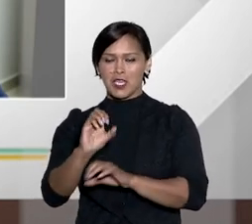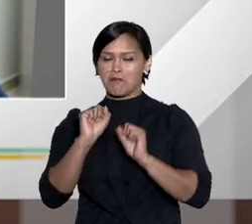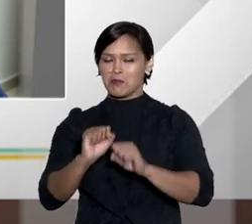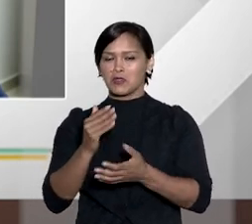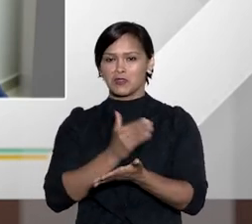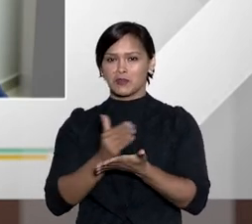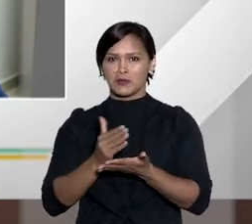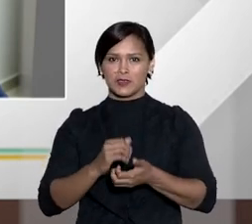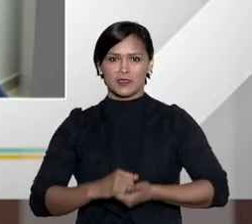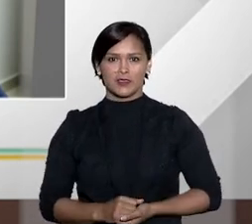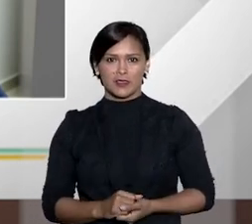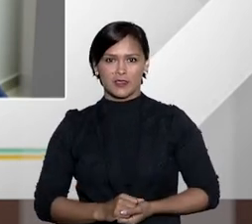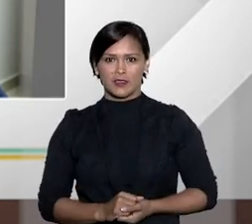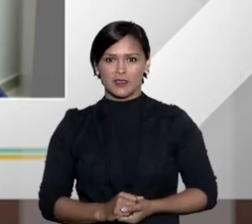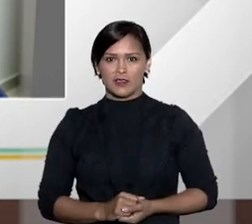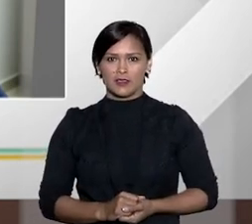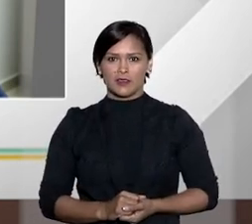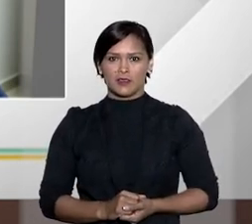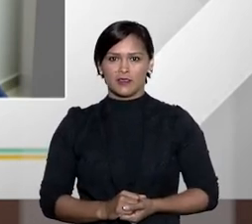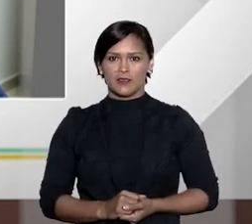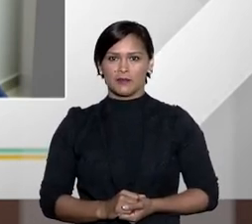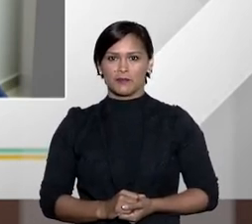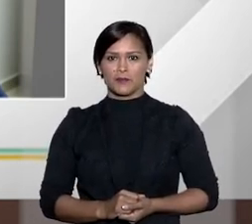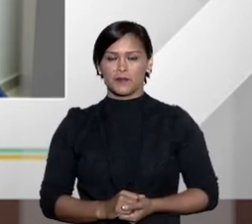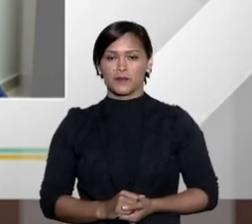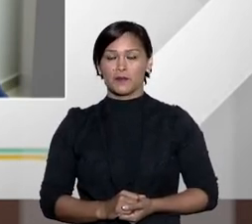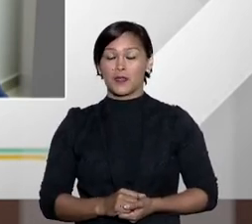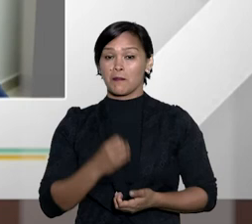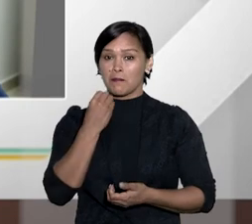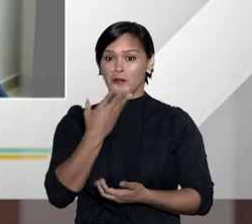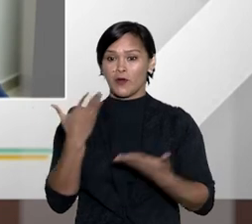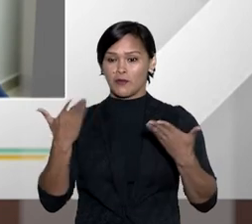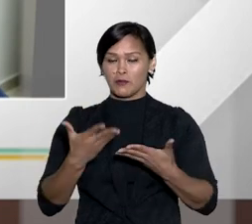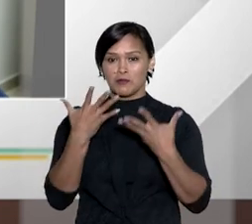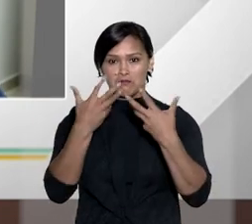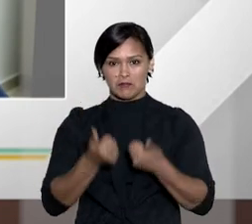avaliação de ambos por favor doutor Eric Linhares pode começar